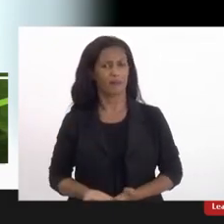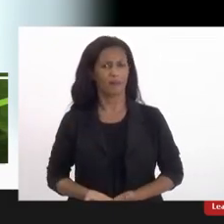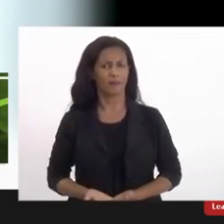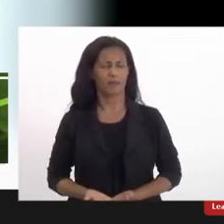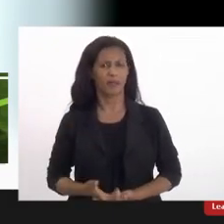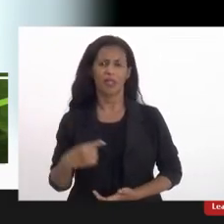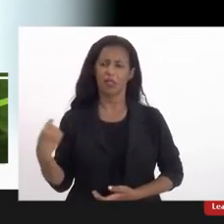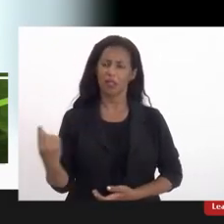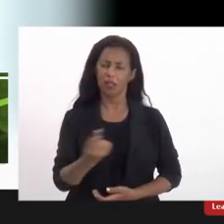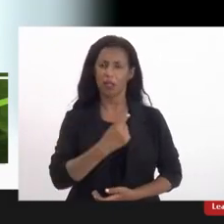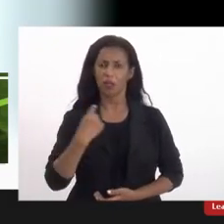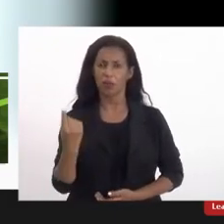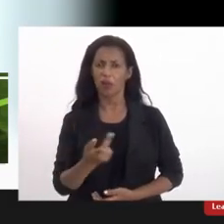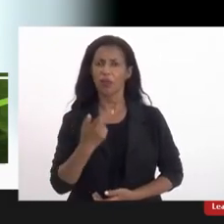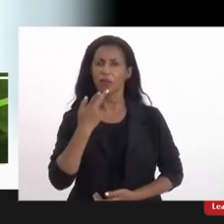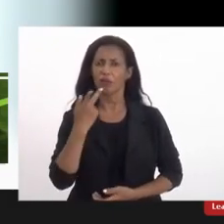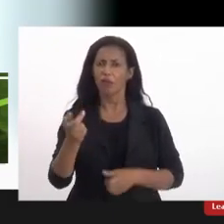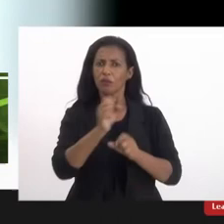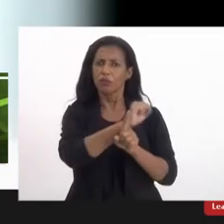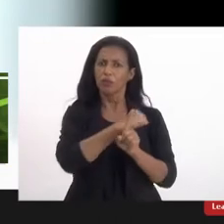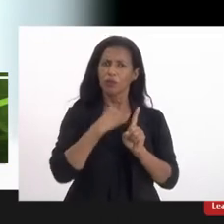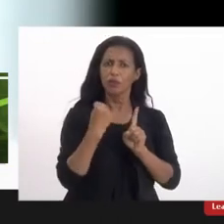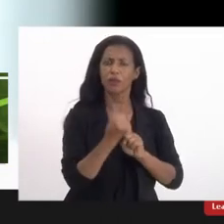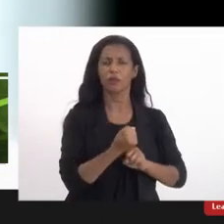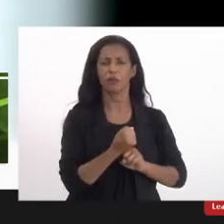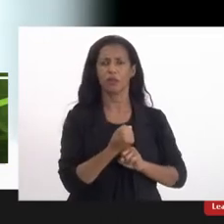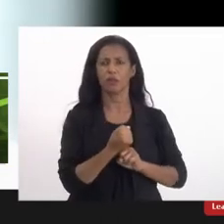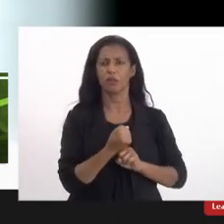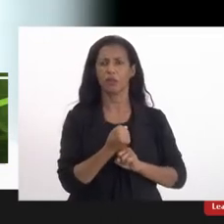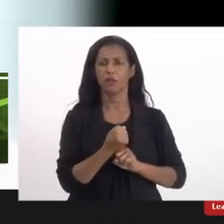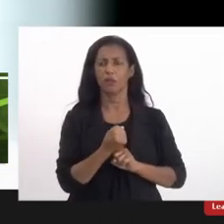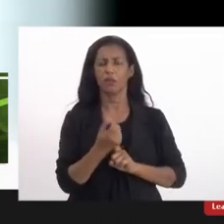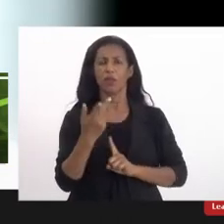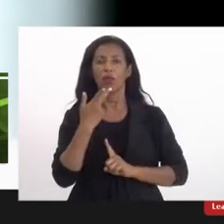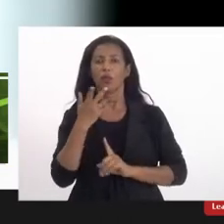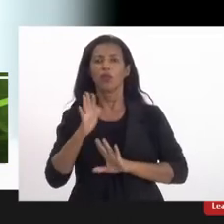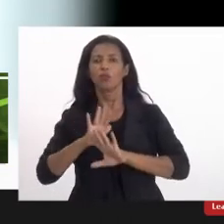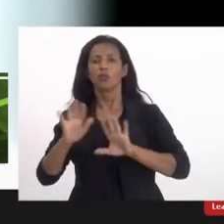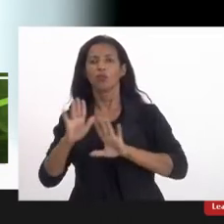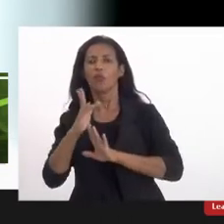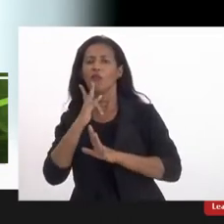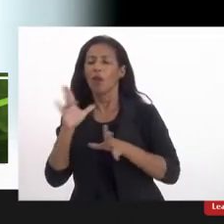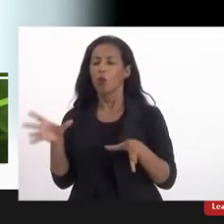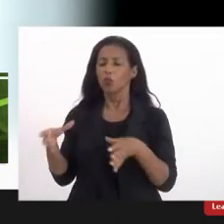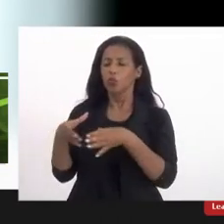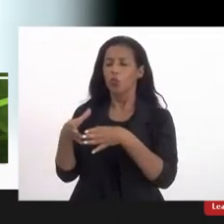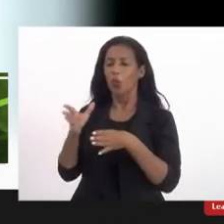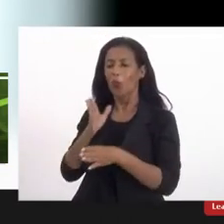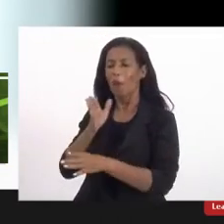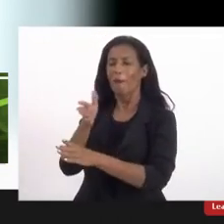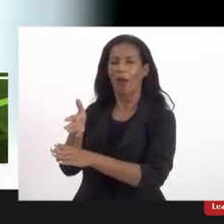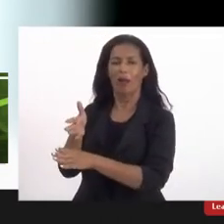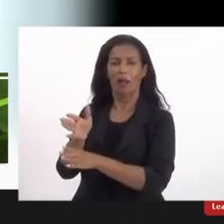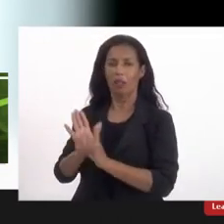que nós estamos falando aqui de uma sociedade. nós não estamos falando de um grupo específico.